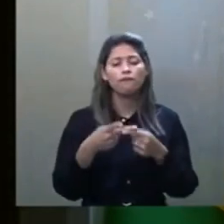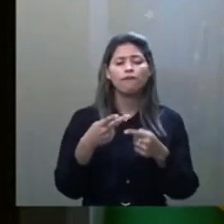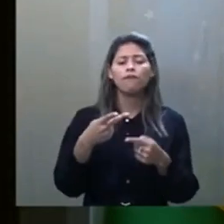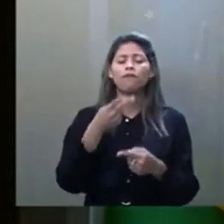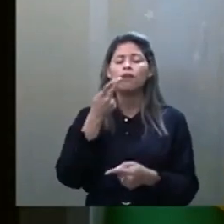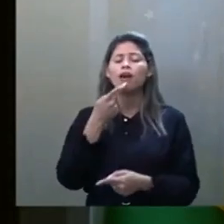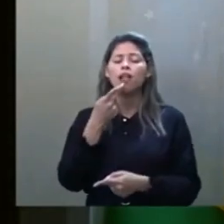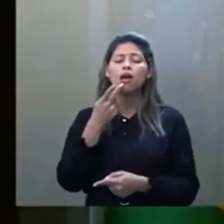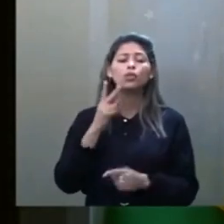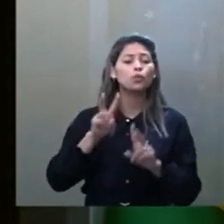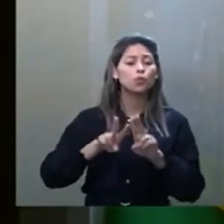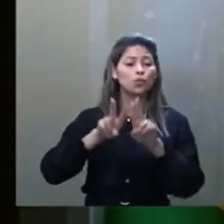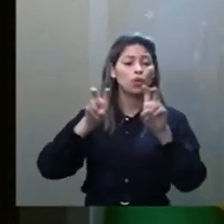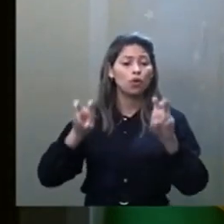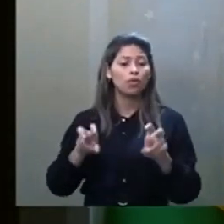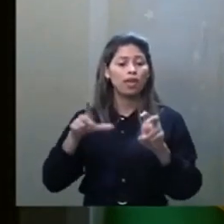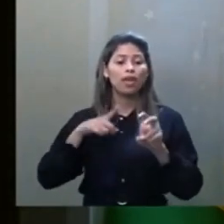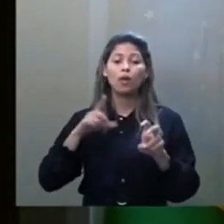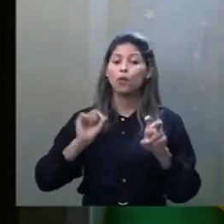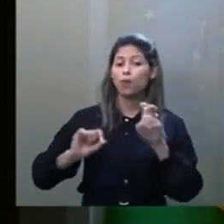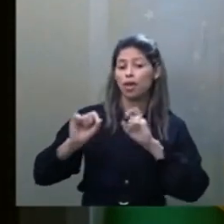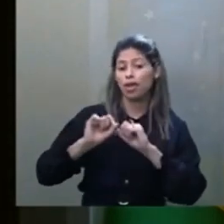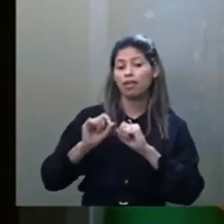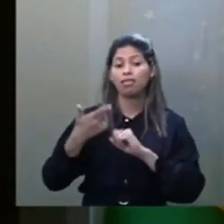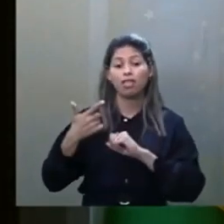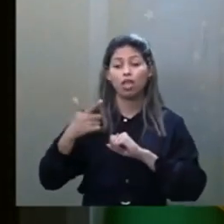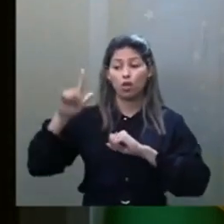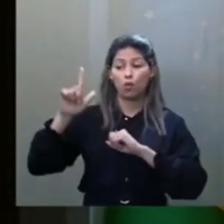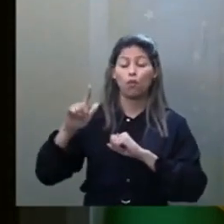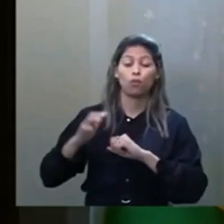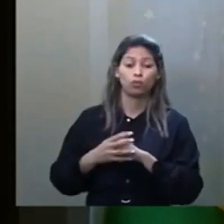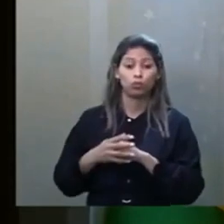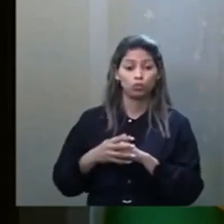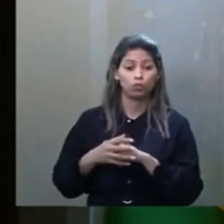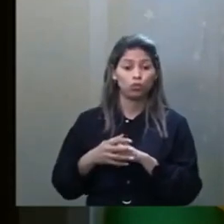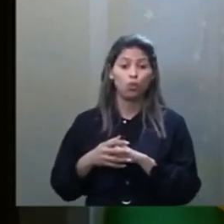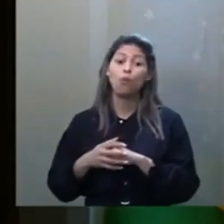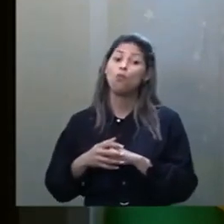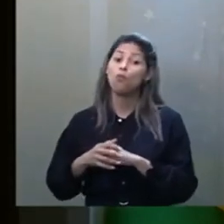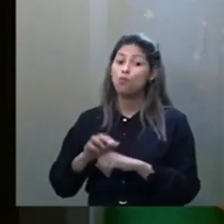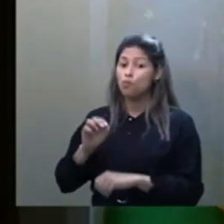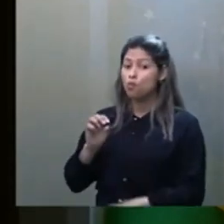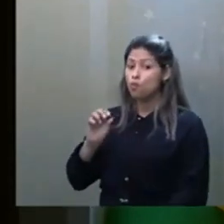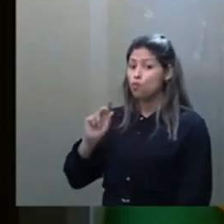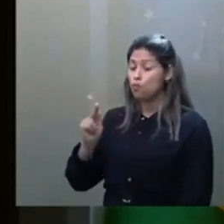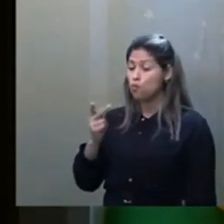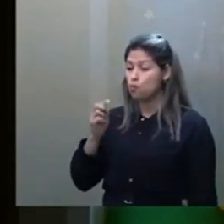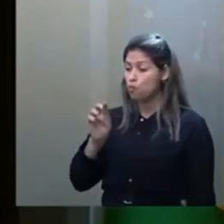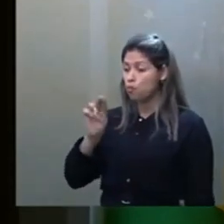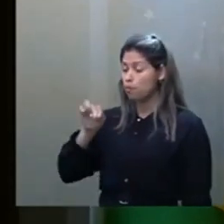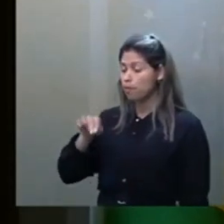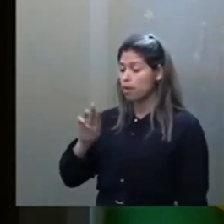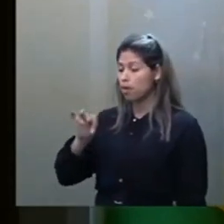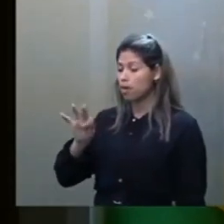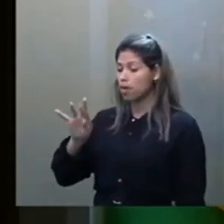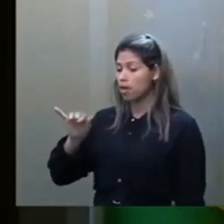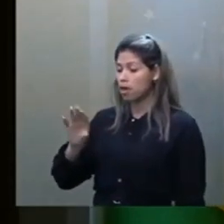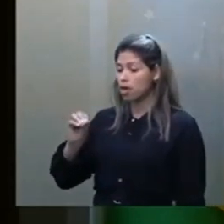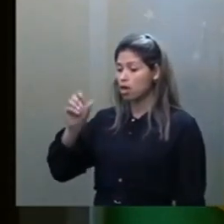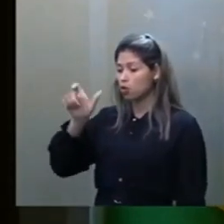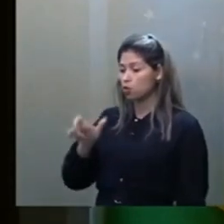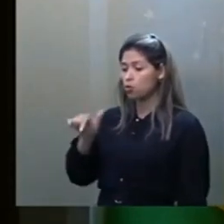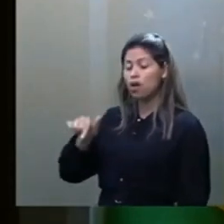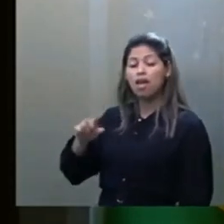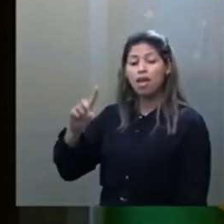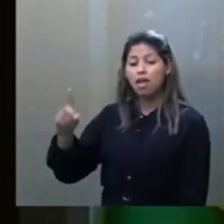mensagem, aliás, não, desculpe, irmão X, que é Humberto de Campos, chamada Treinamento para a Morte. E ele fala